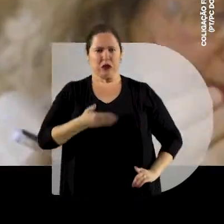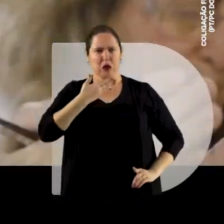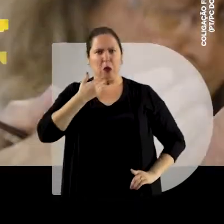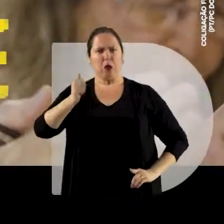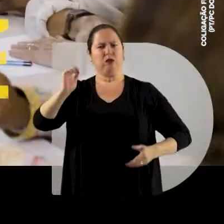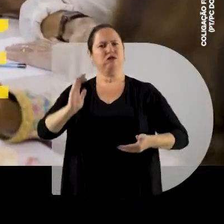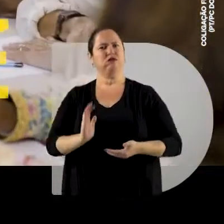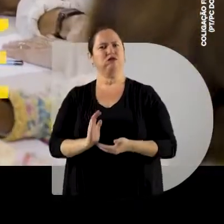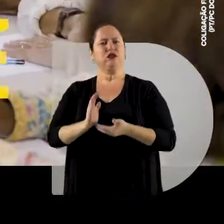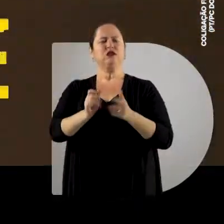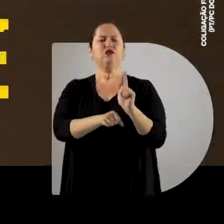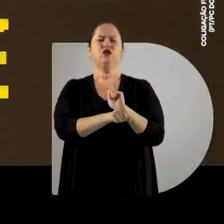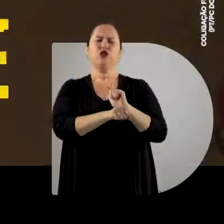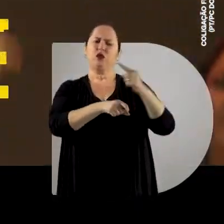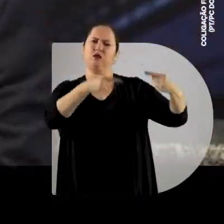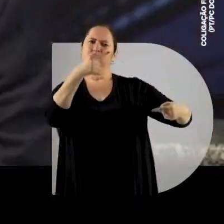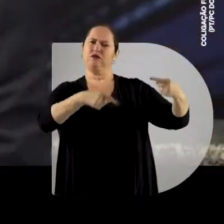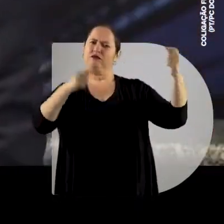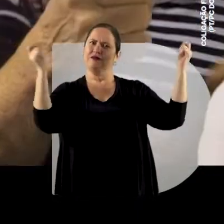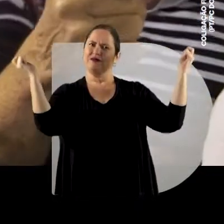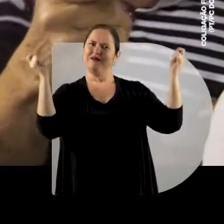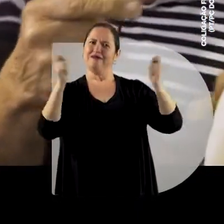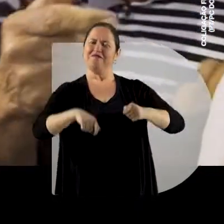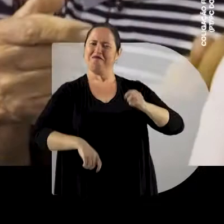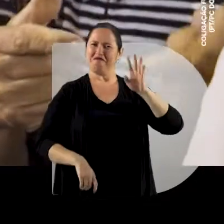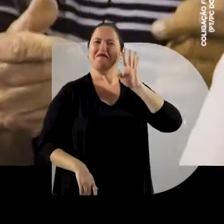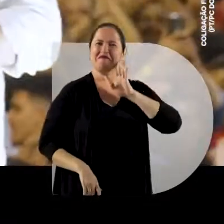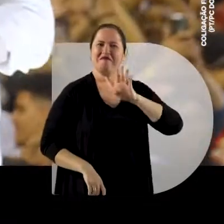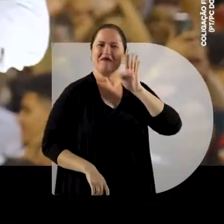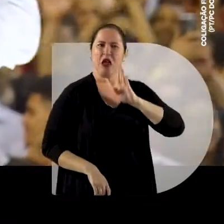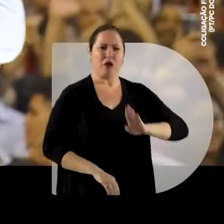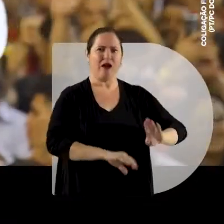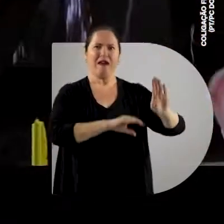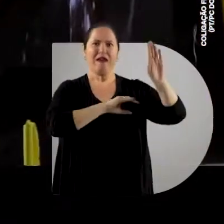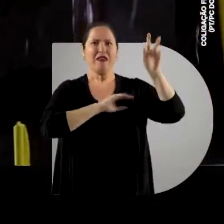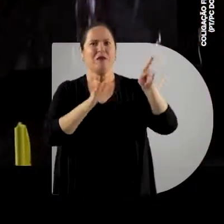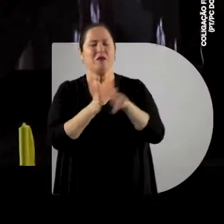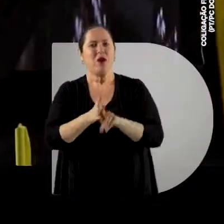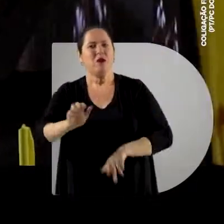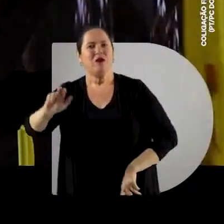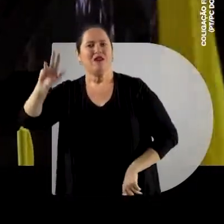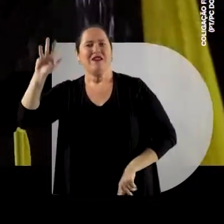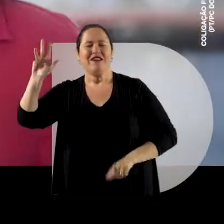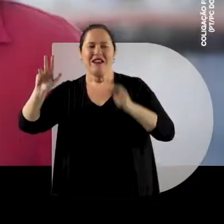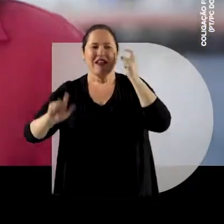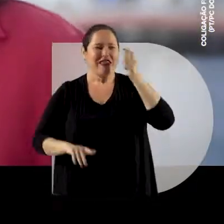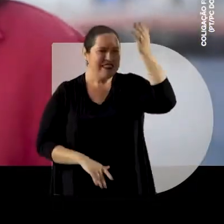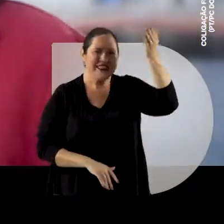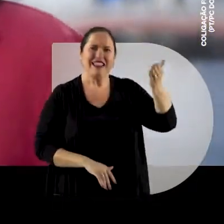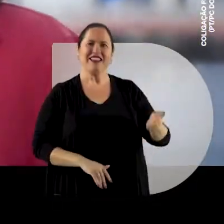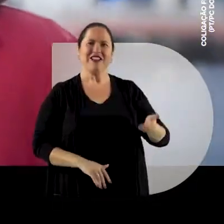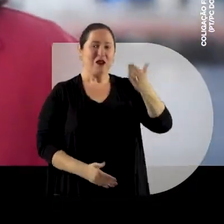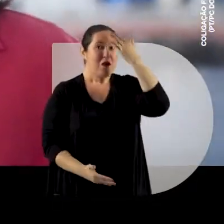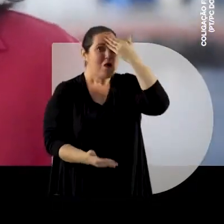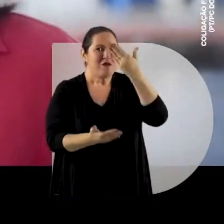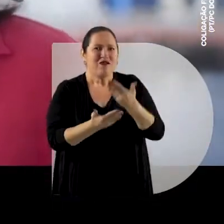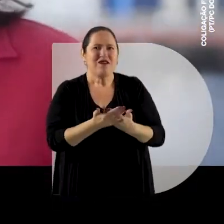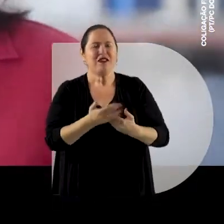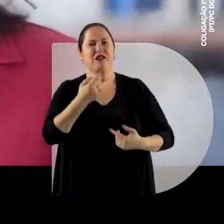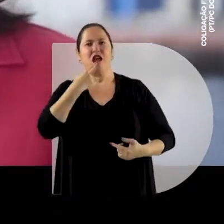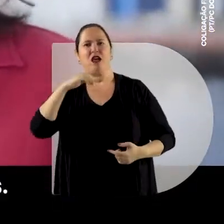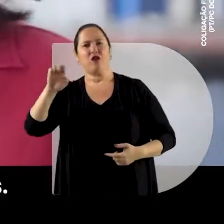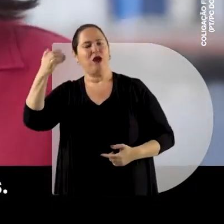Gestor e político competente Gente boa! É o candidato de Lula Ele é Danilo A confiança de Eduardo,